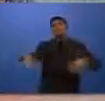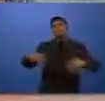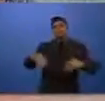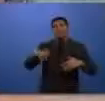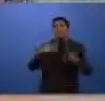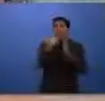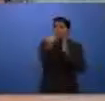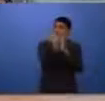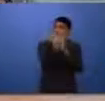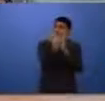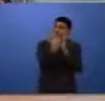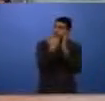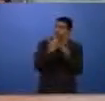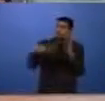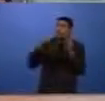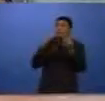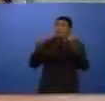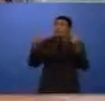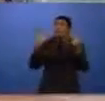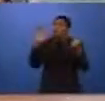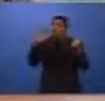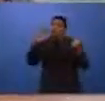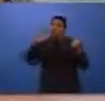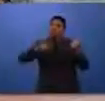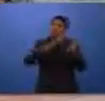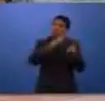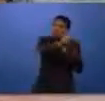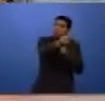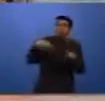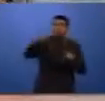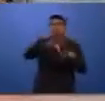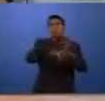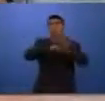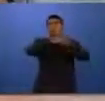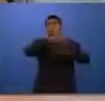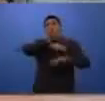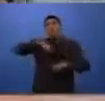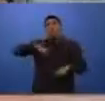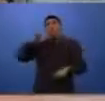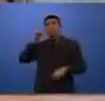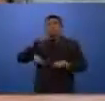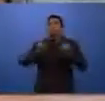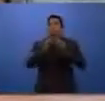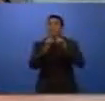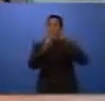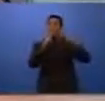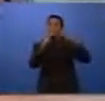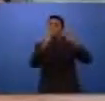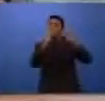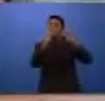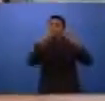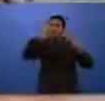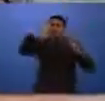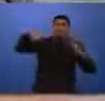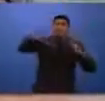e esse é um programa que, com certeza, é o que mais traz bons resultados na questão da segurança pública, visto que é um link